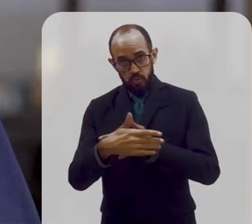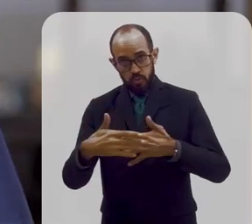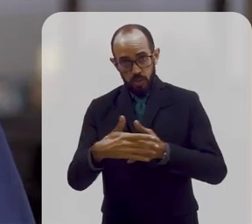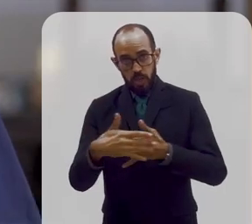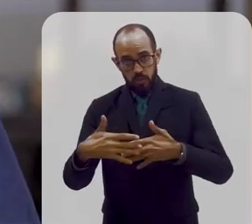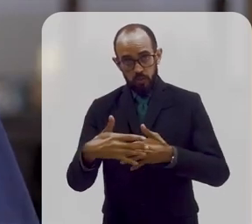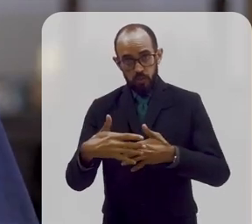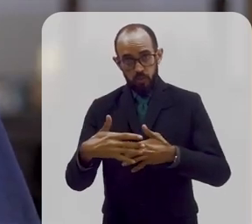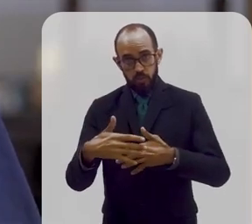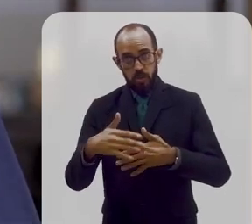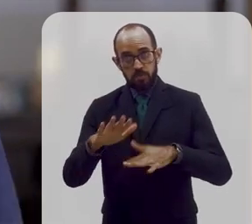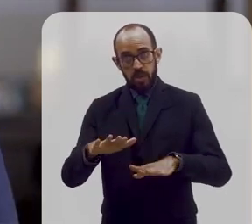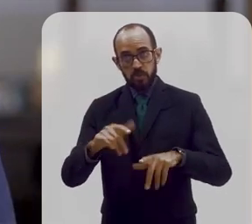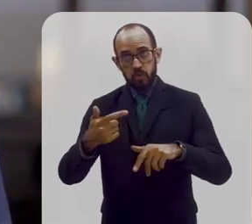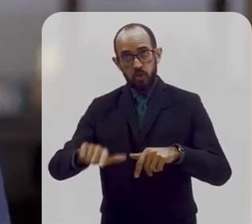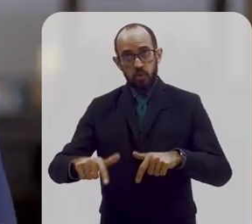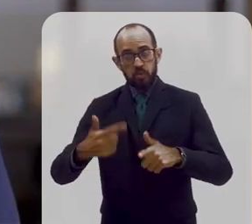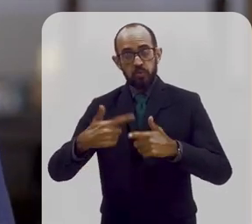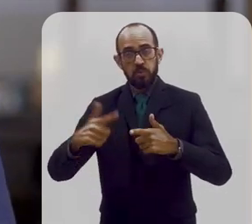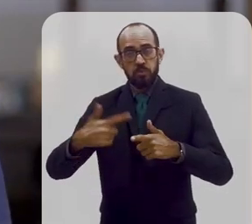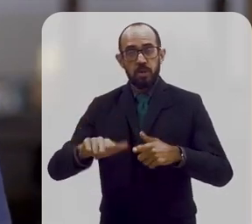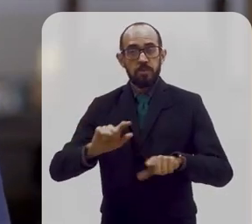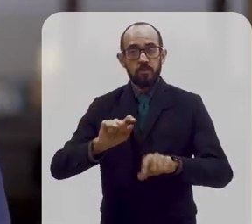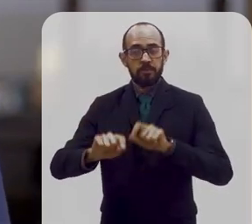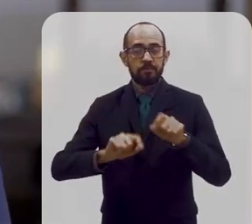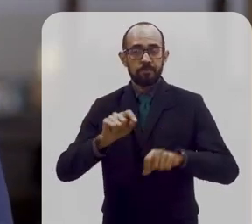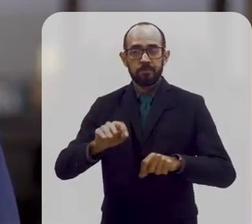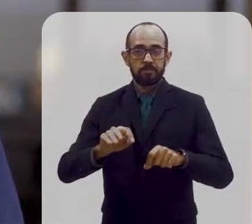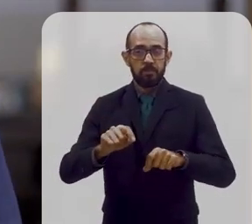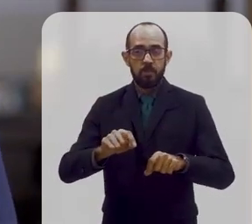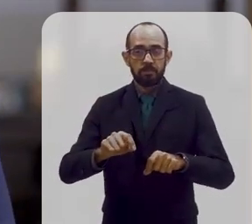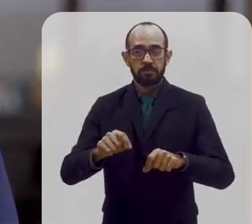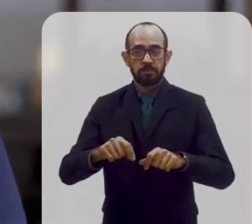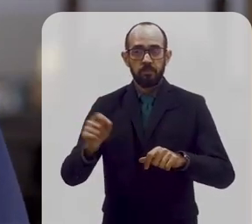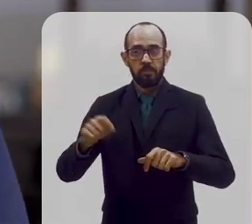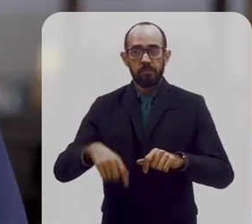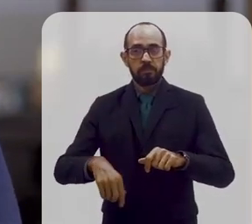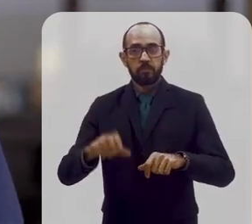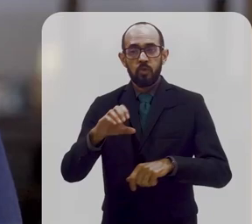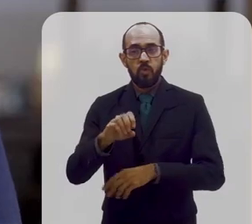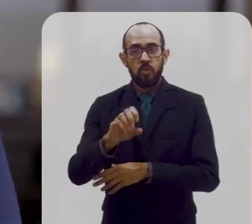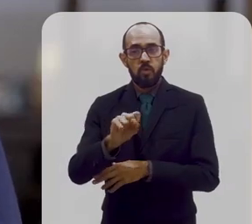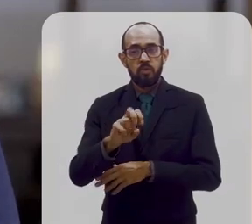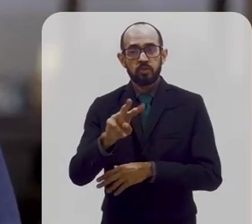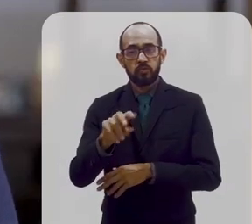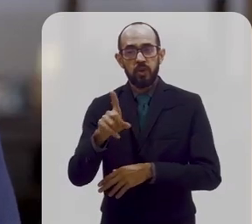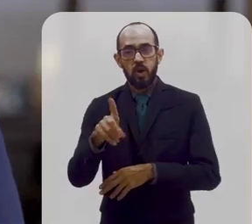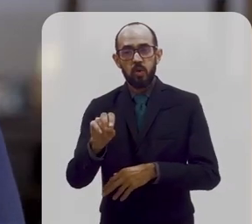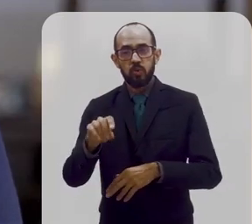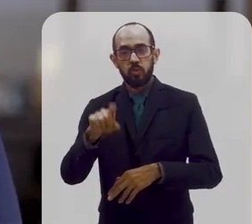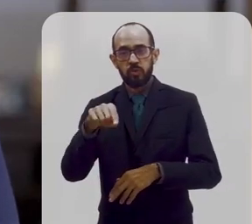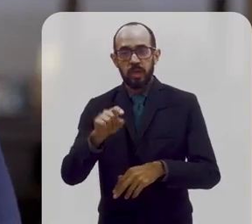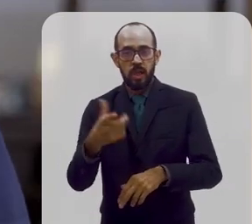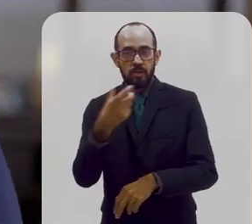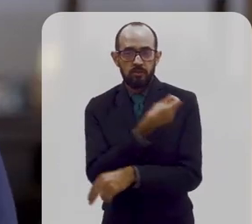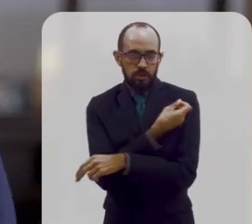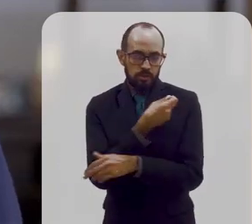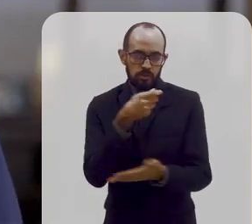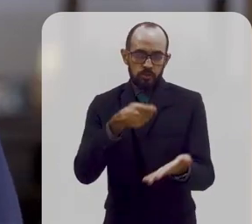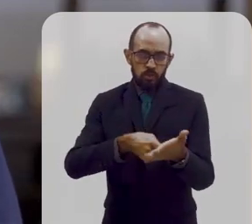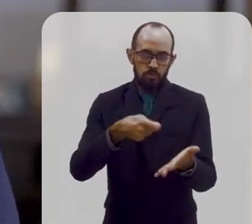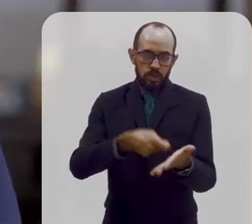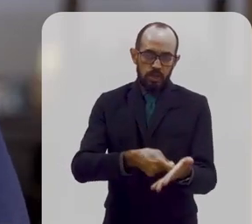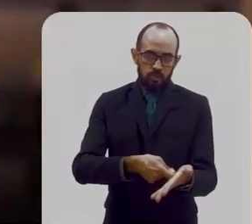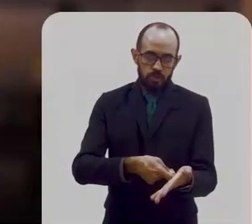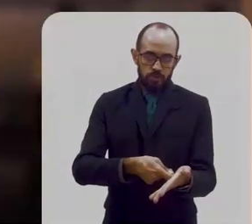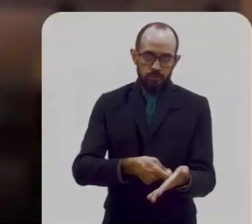central da cidade. E a outra questão foi justamente, já com Oswaldo Cruz, a questão da vacinação, da vacinação